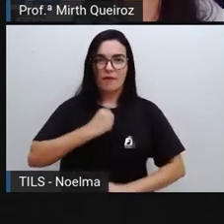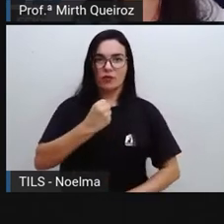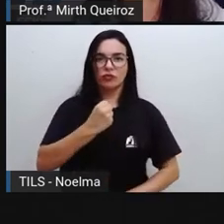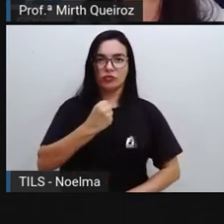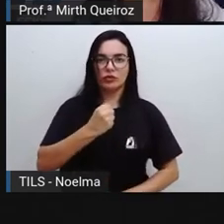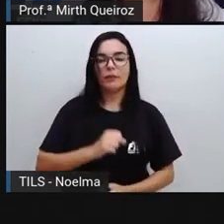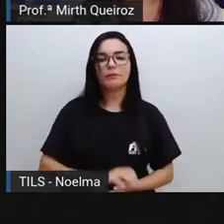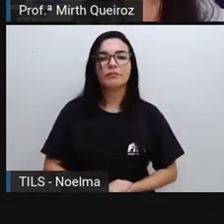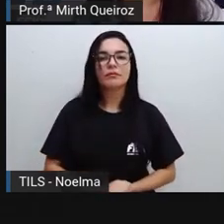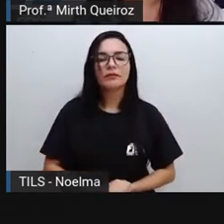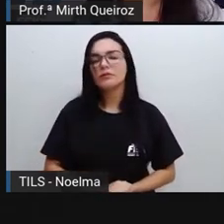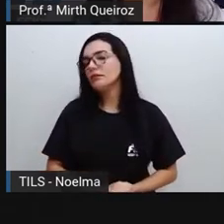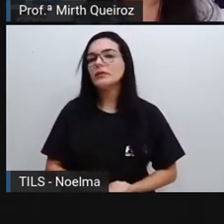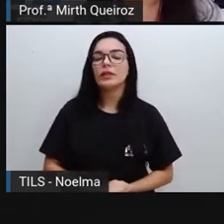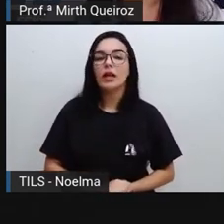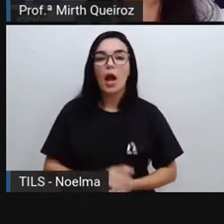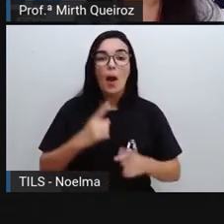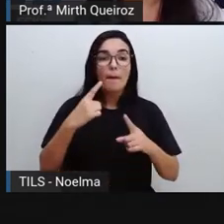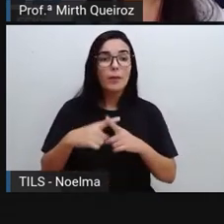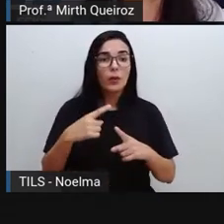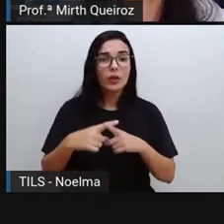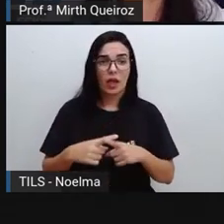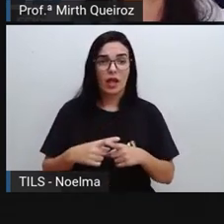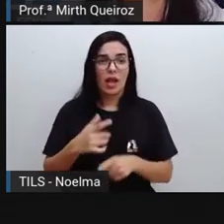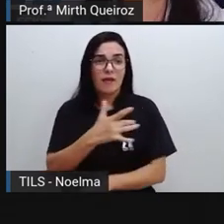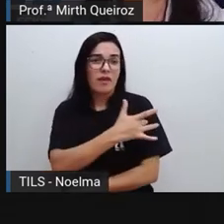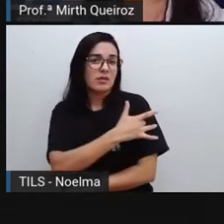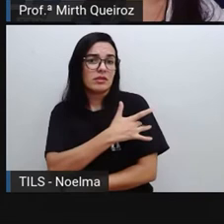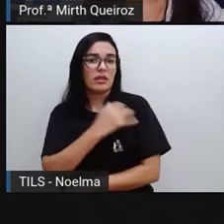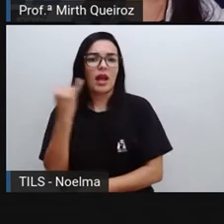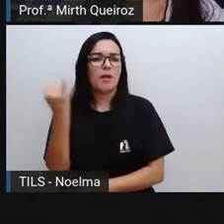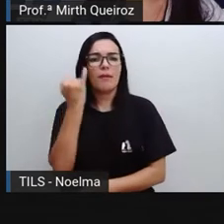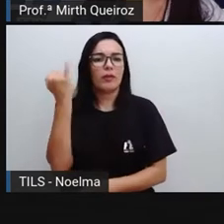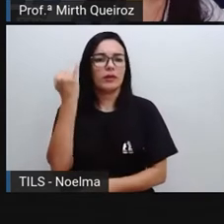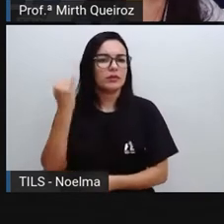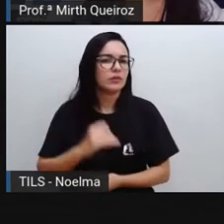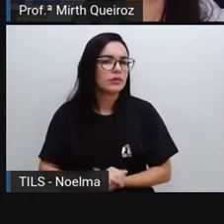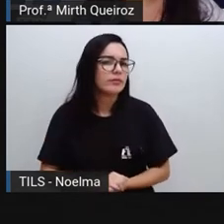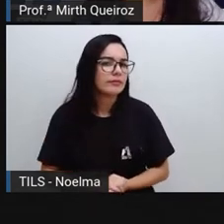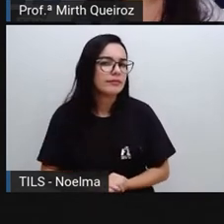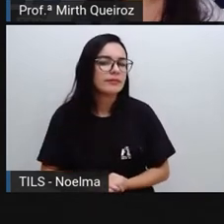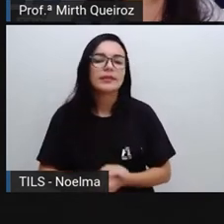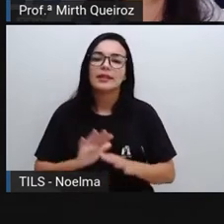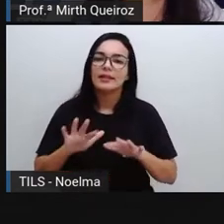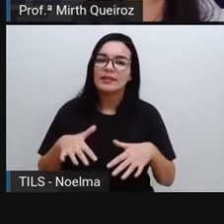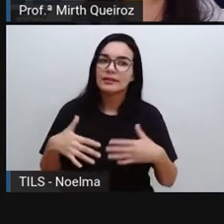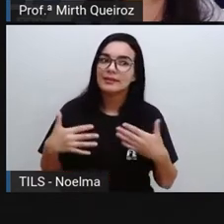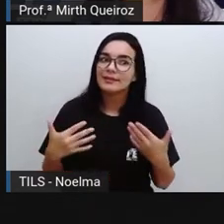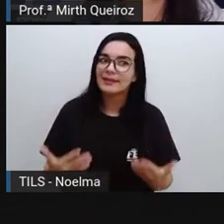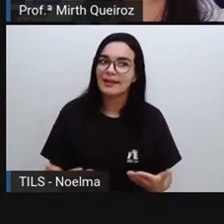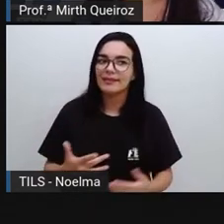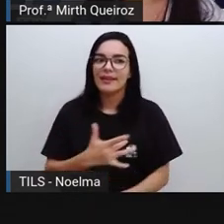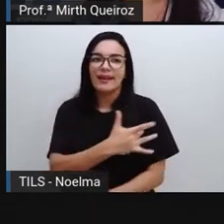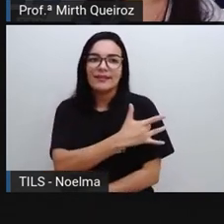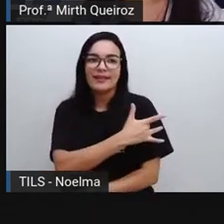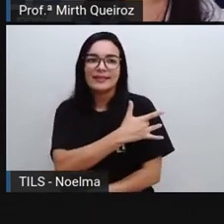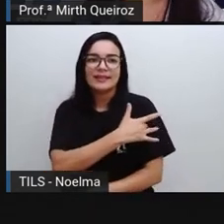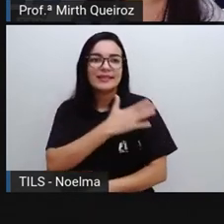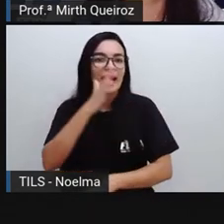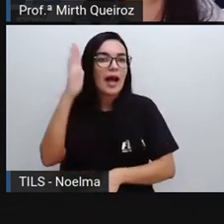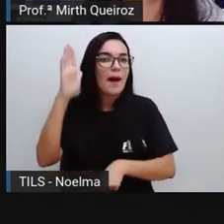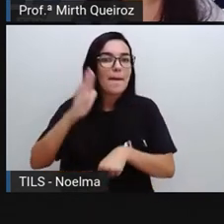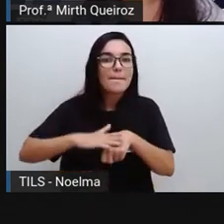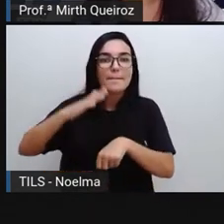Por que que a vacina é importante? A vacina, ela é uma das principais formas de proteção contra